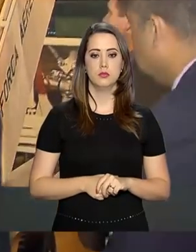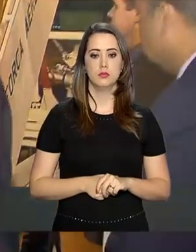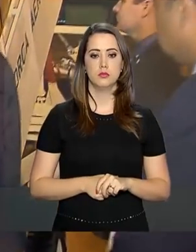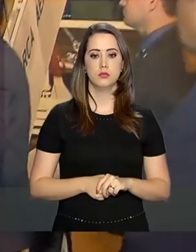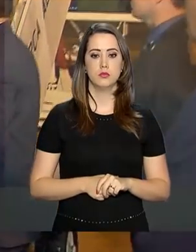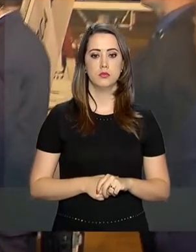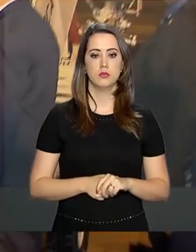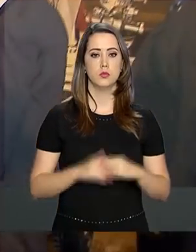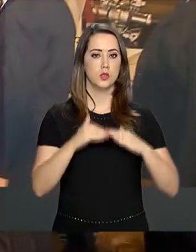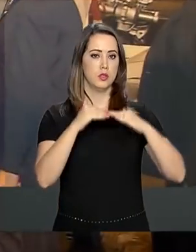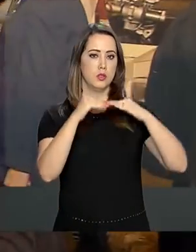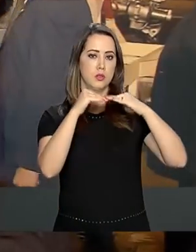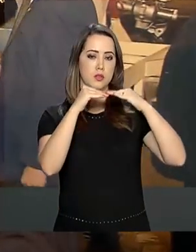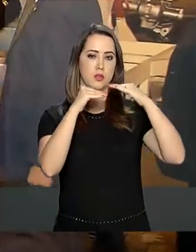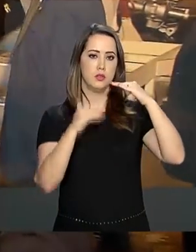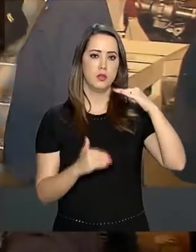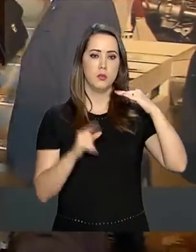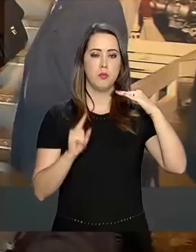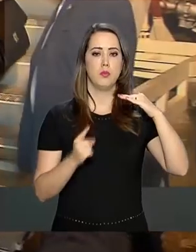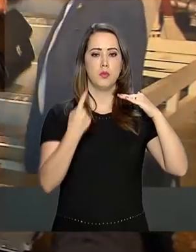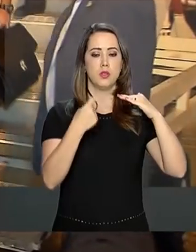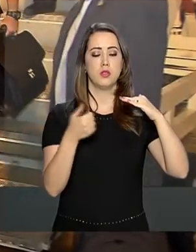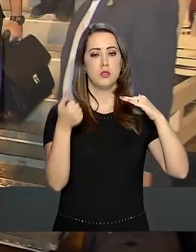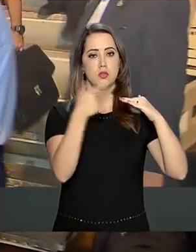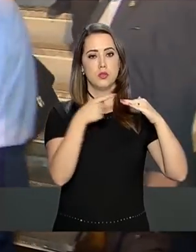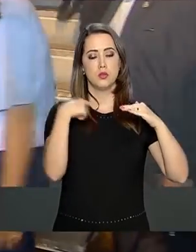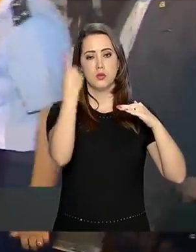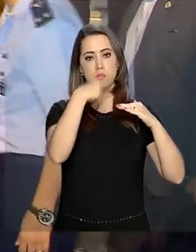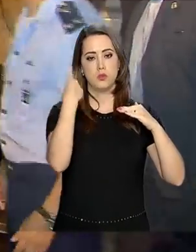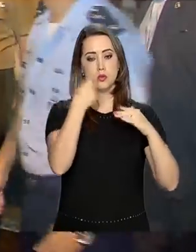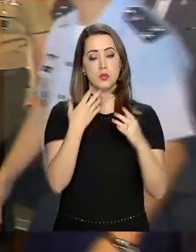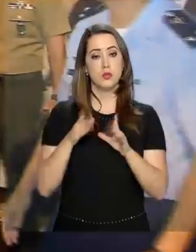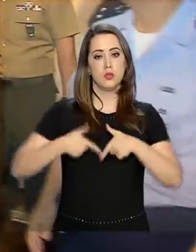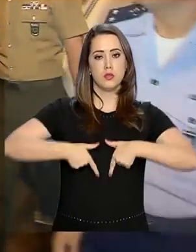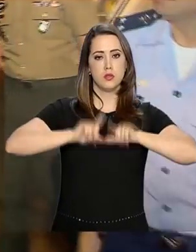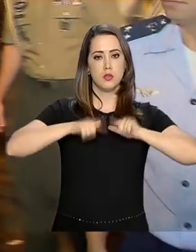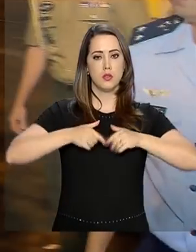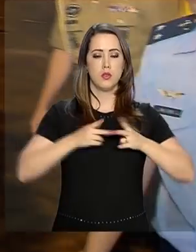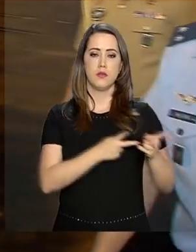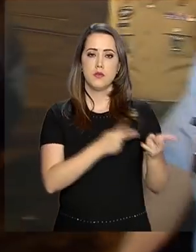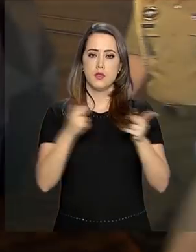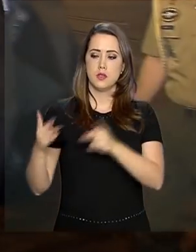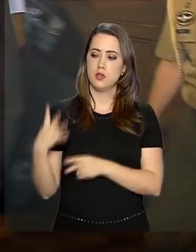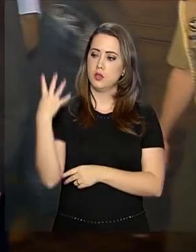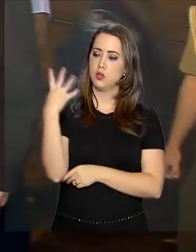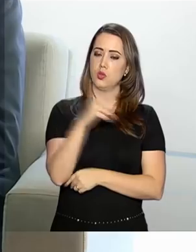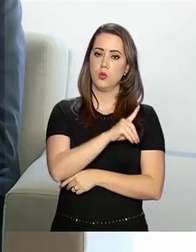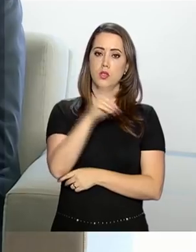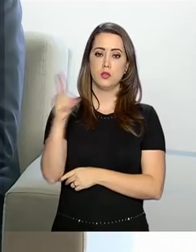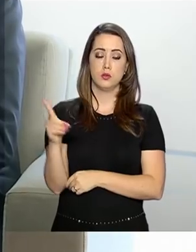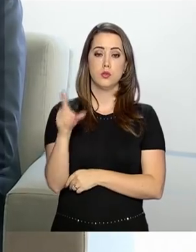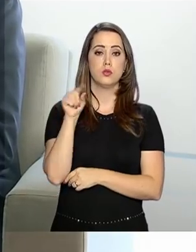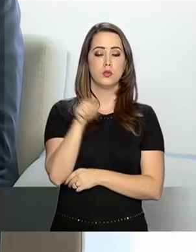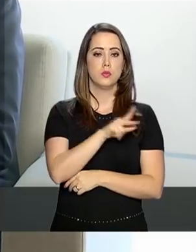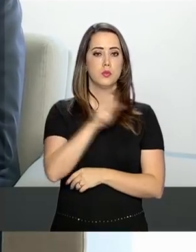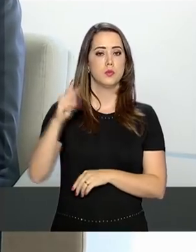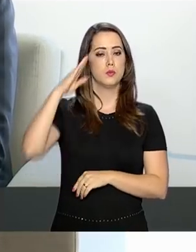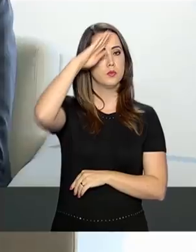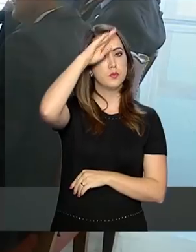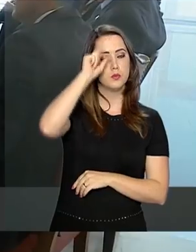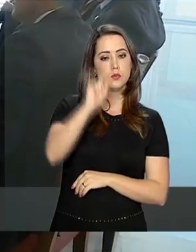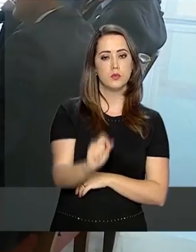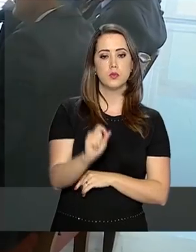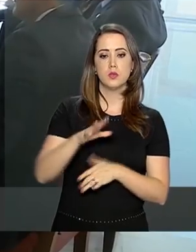Menos de 12 horas após desembarcar de Israel, onde esteve para uma visita oficial de quatro dias, o presidente Jair